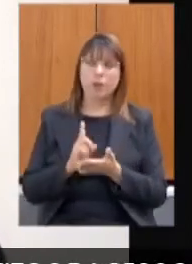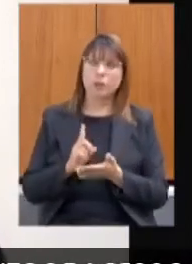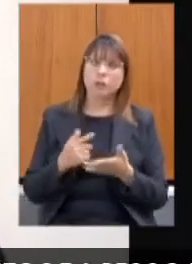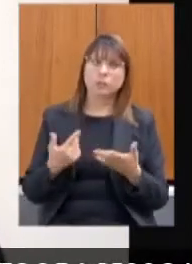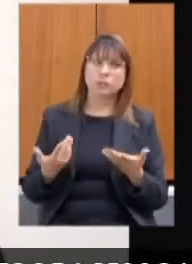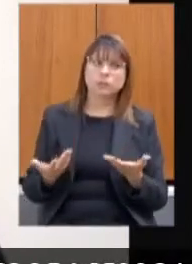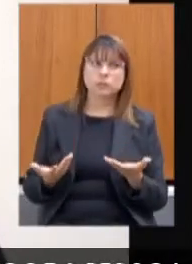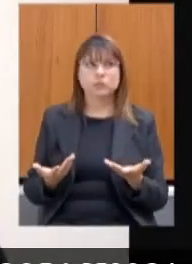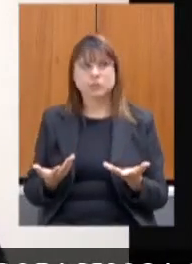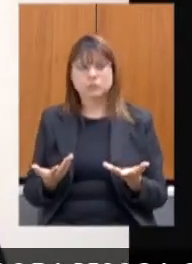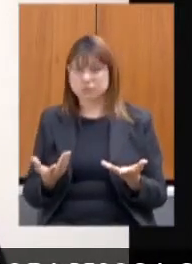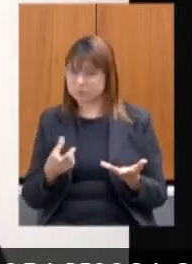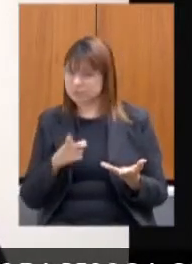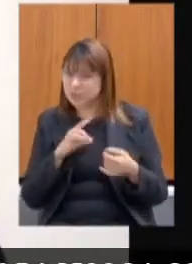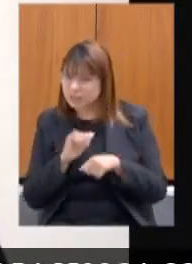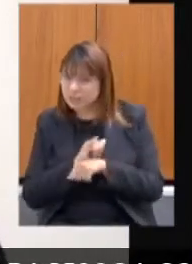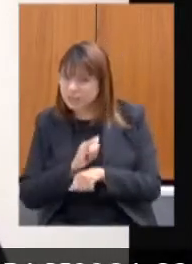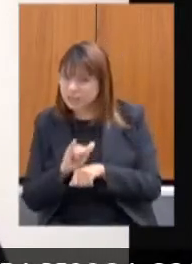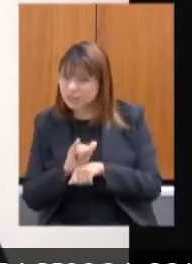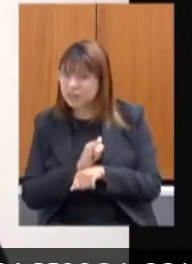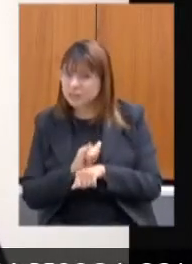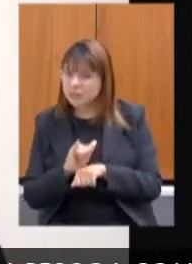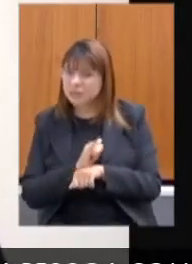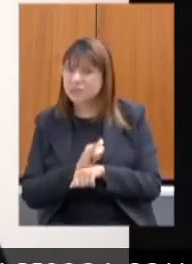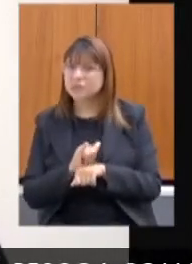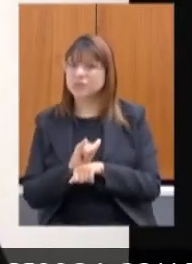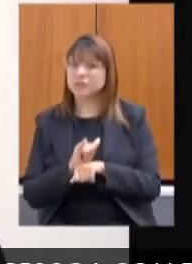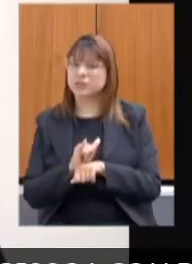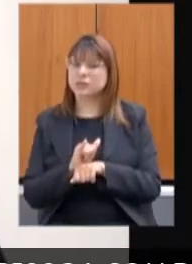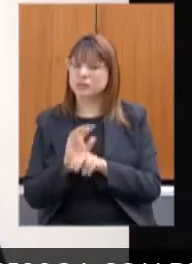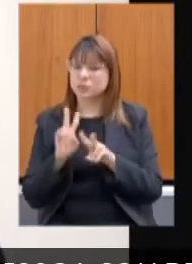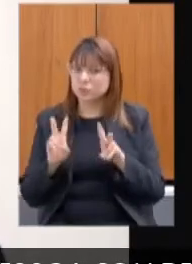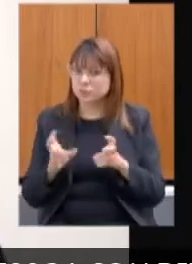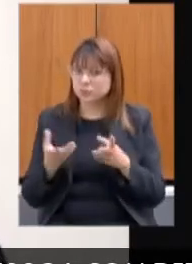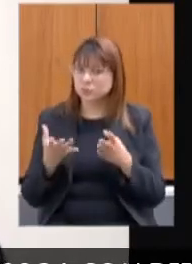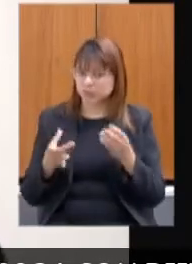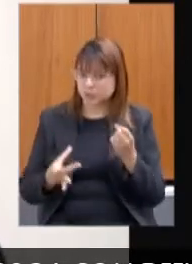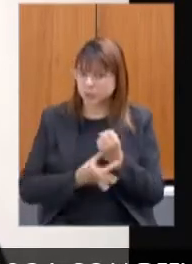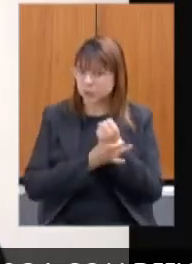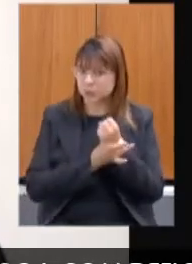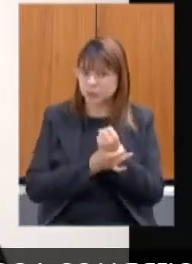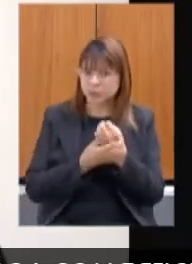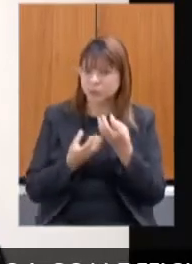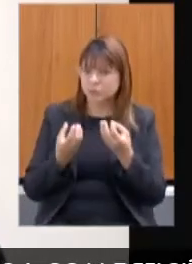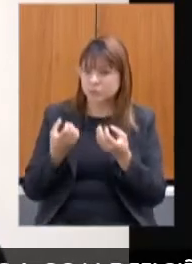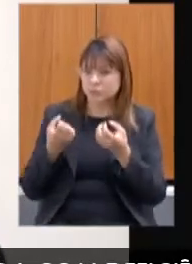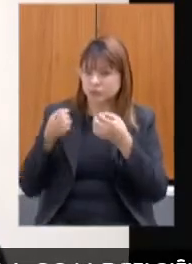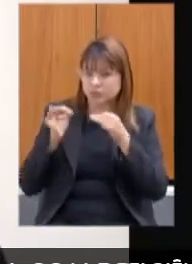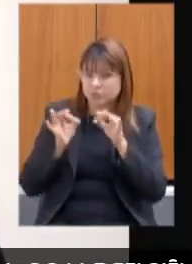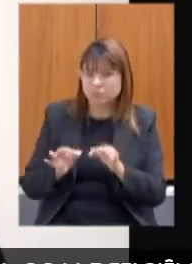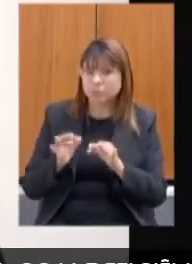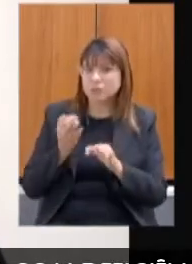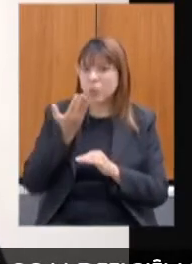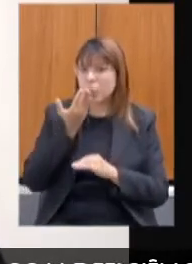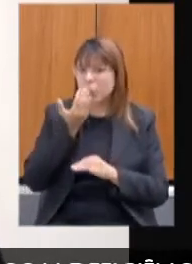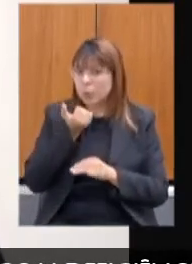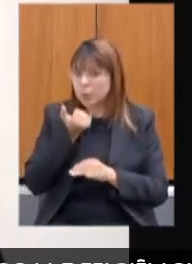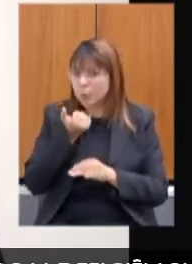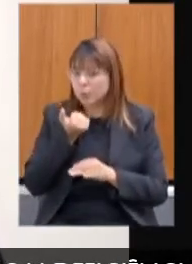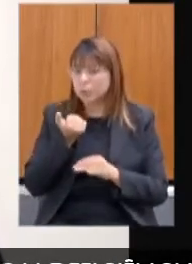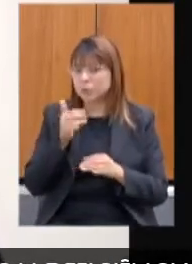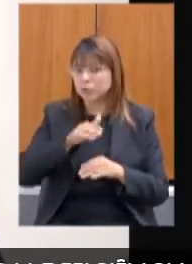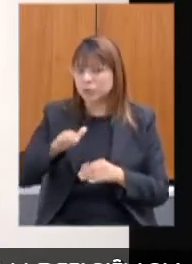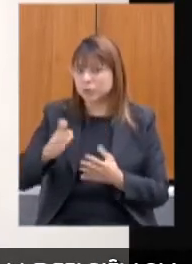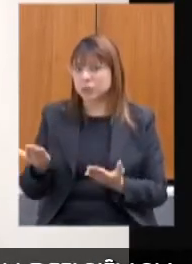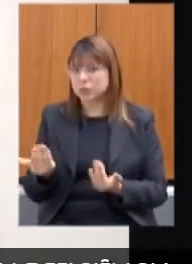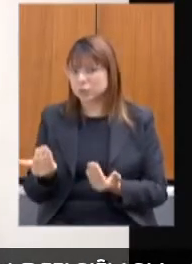há uma estratégia com relação à questão da segurança alimentar e nutricional das crianças e jovens